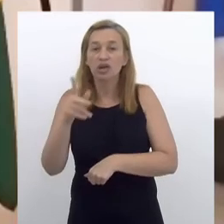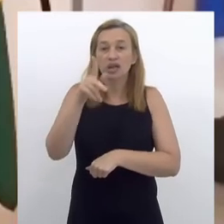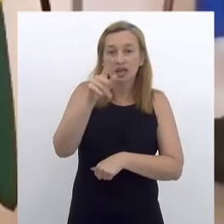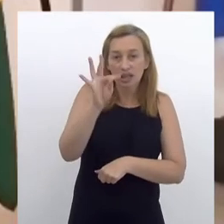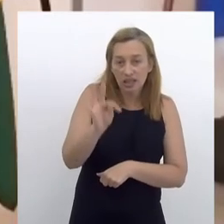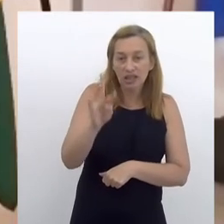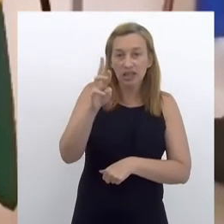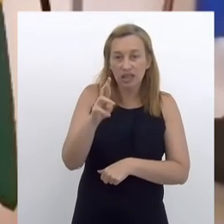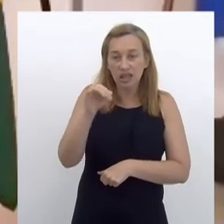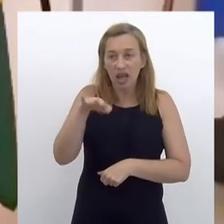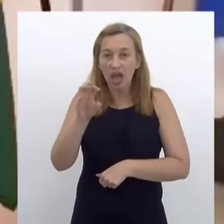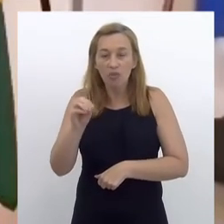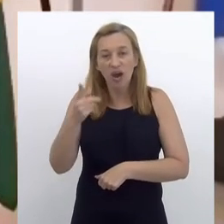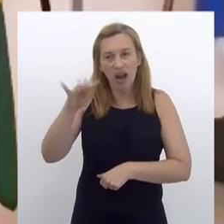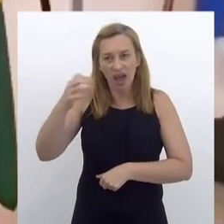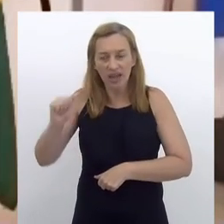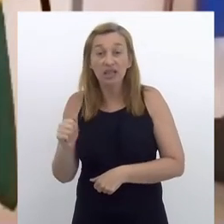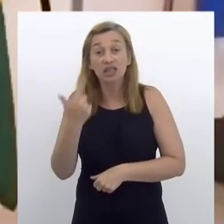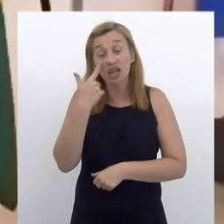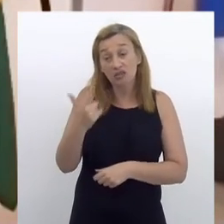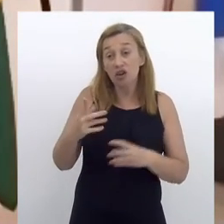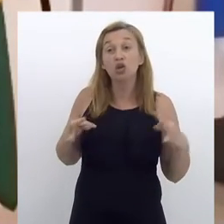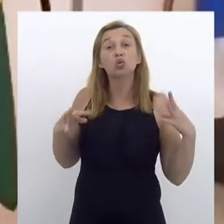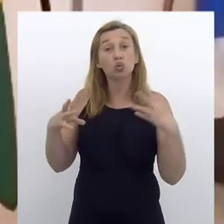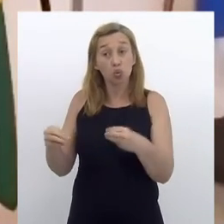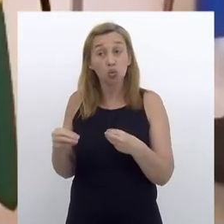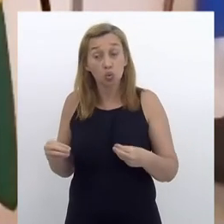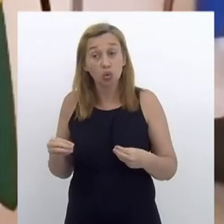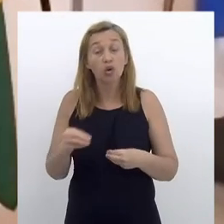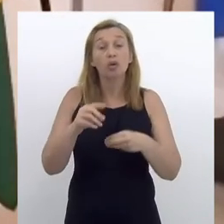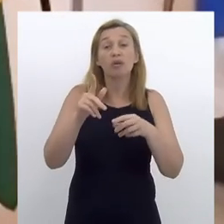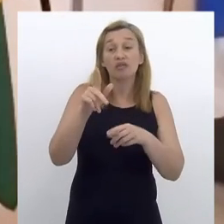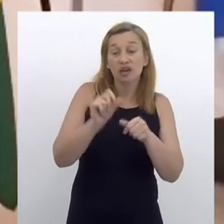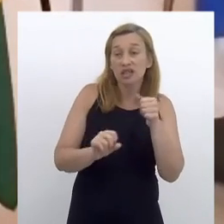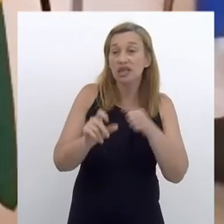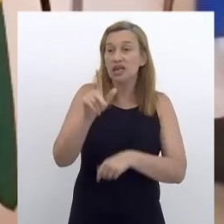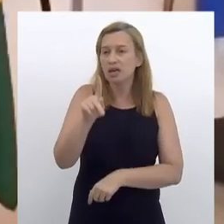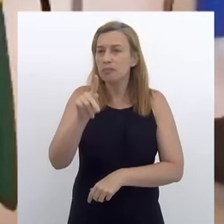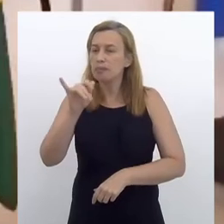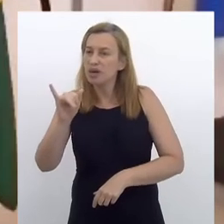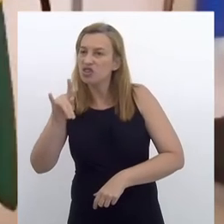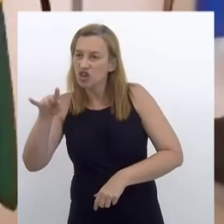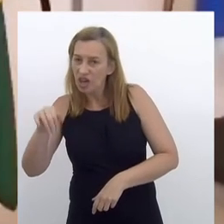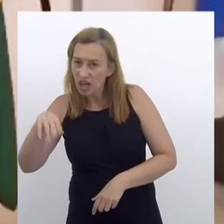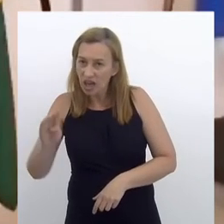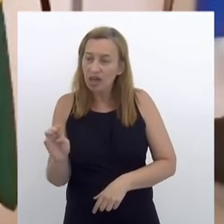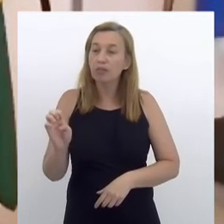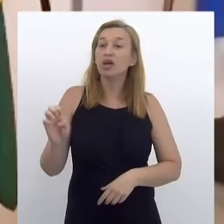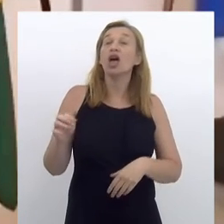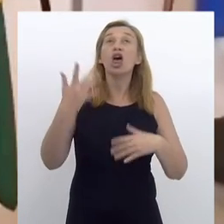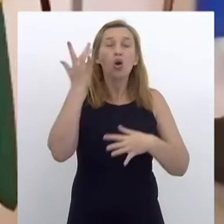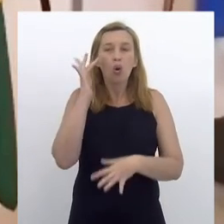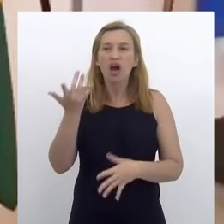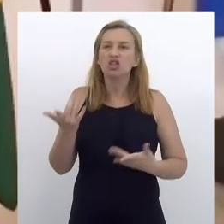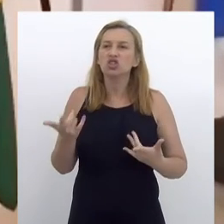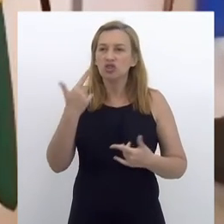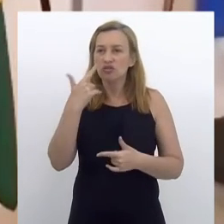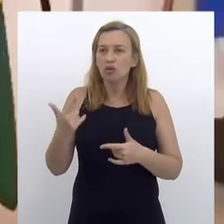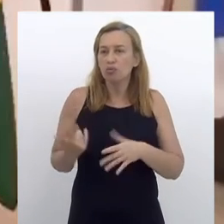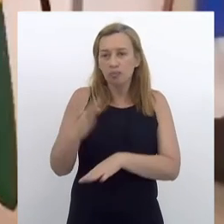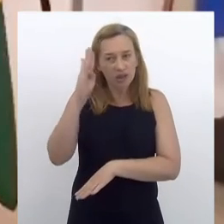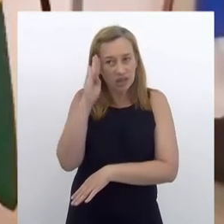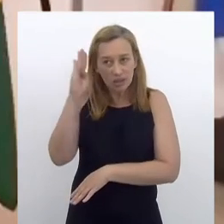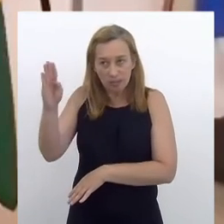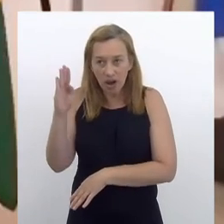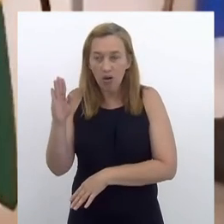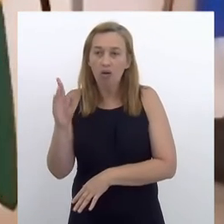conversar com operadores de termoelétrica, tem que ver quem são os players para fazer o PGN, eu acho que identificar